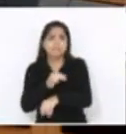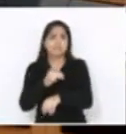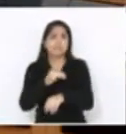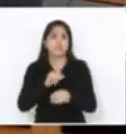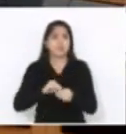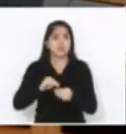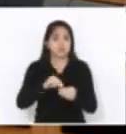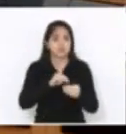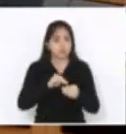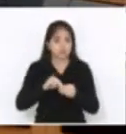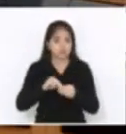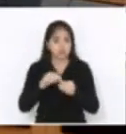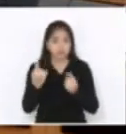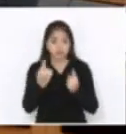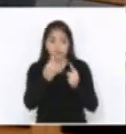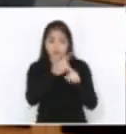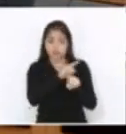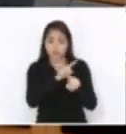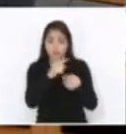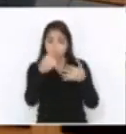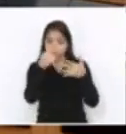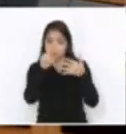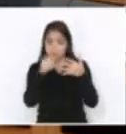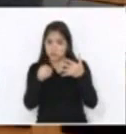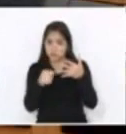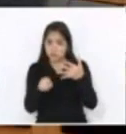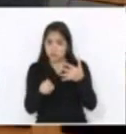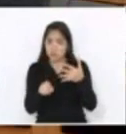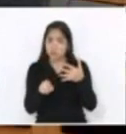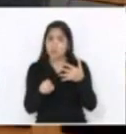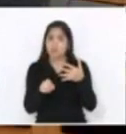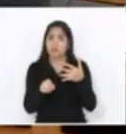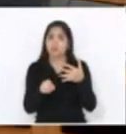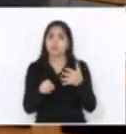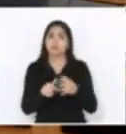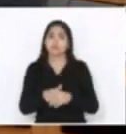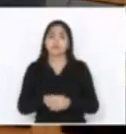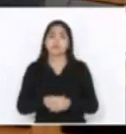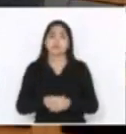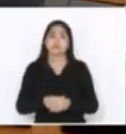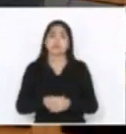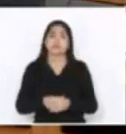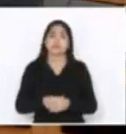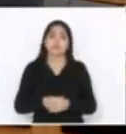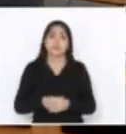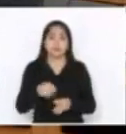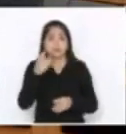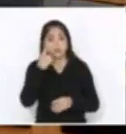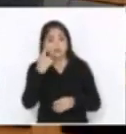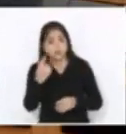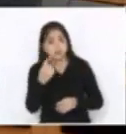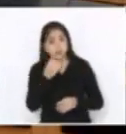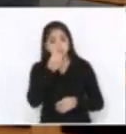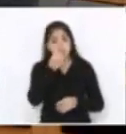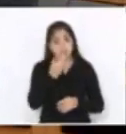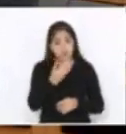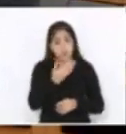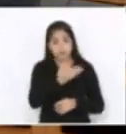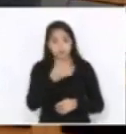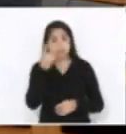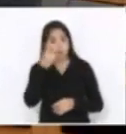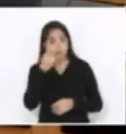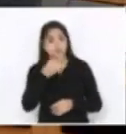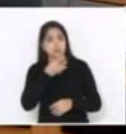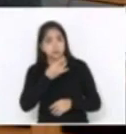contra os destaques, sem, desde longe, não compreender a intenção e a boa intenção do deputado Cobalquini,